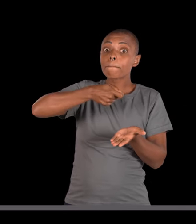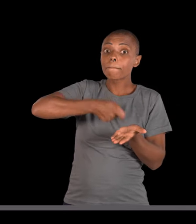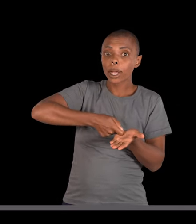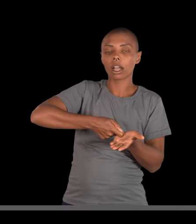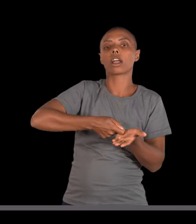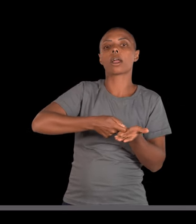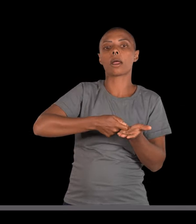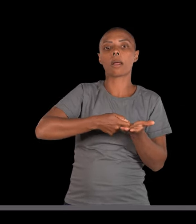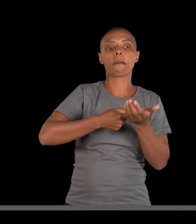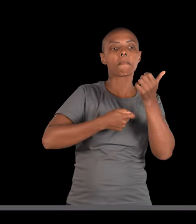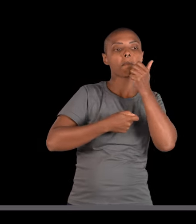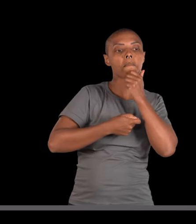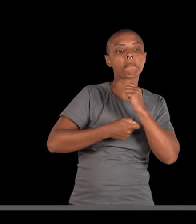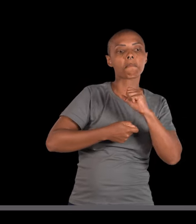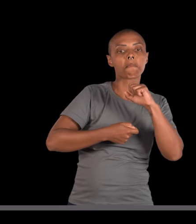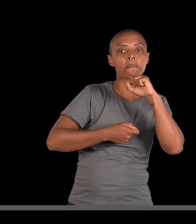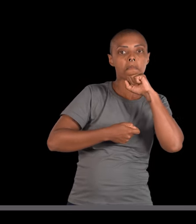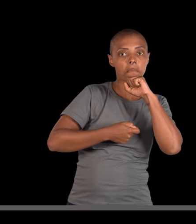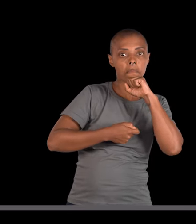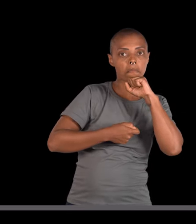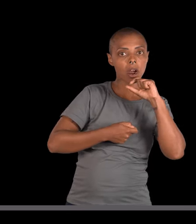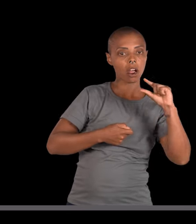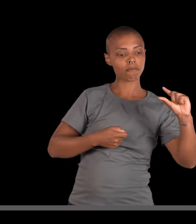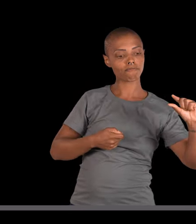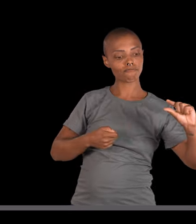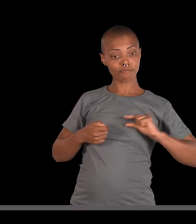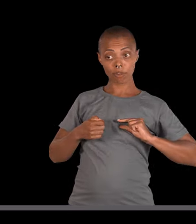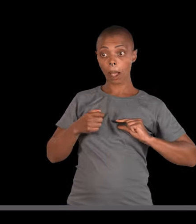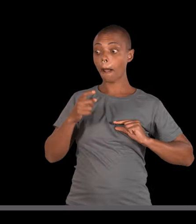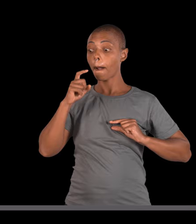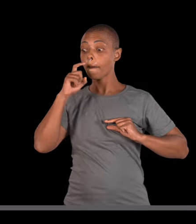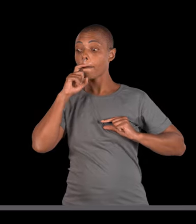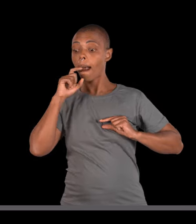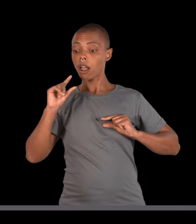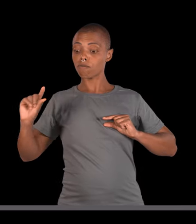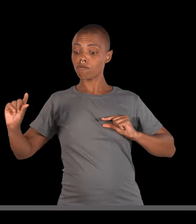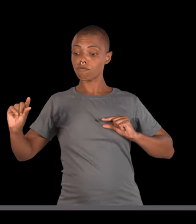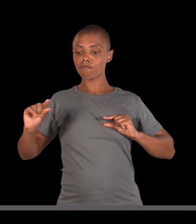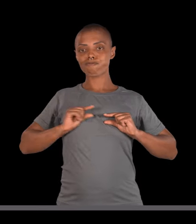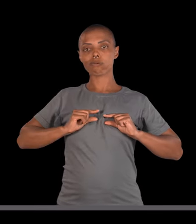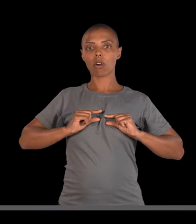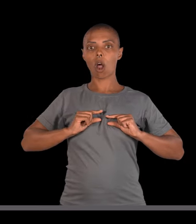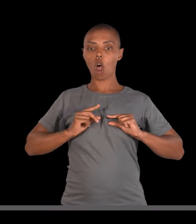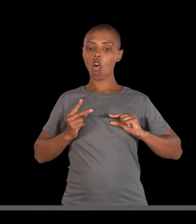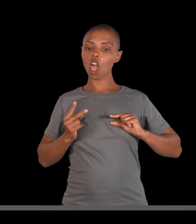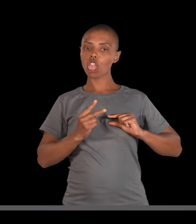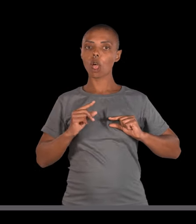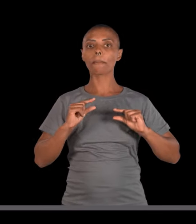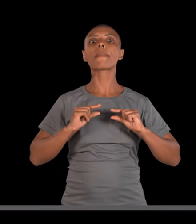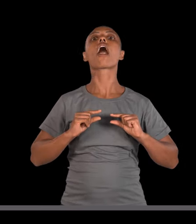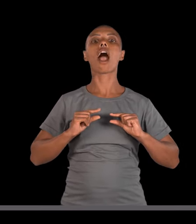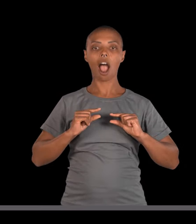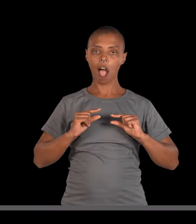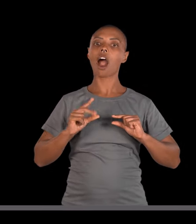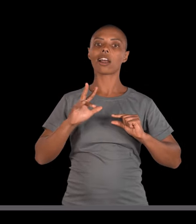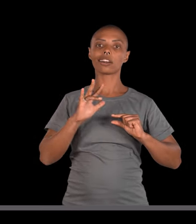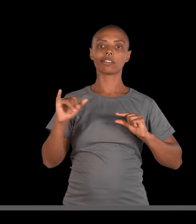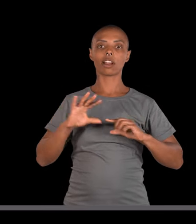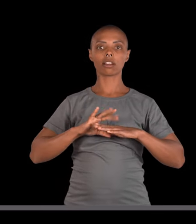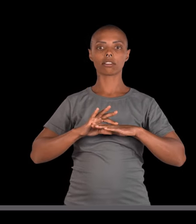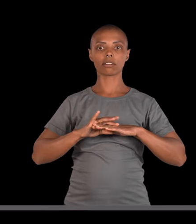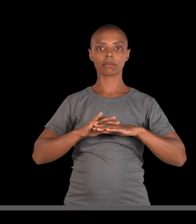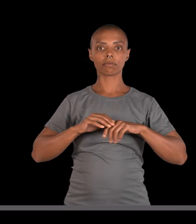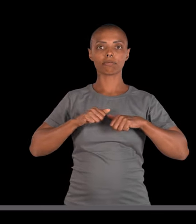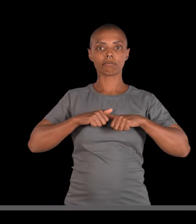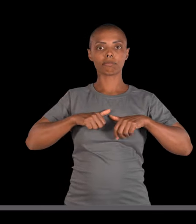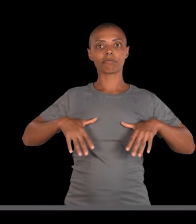obrigatoriamente um alelo mutante da sua mãe e um alelo mutante do seu pai.